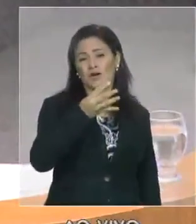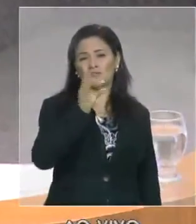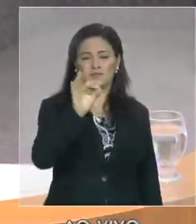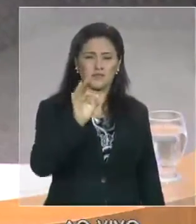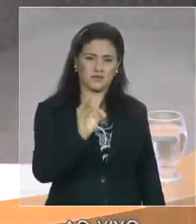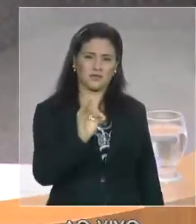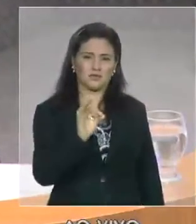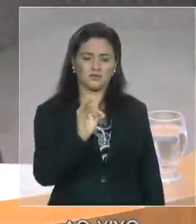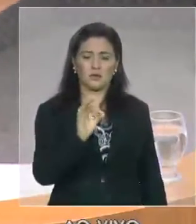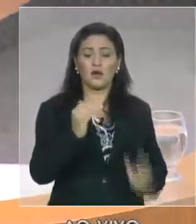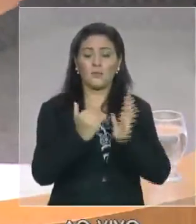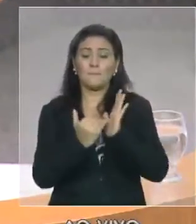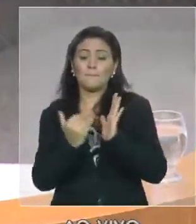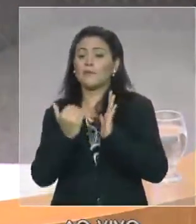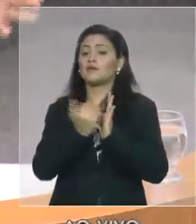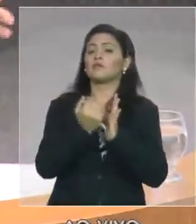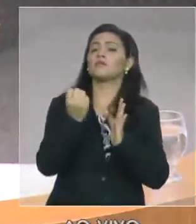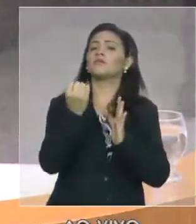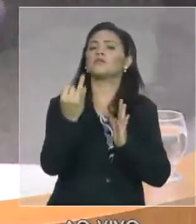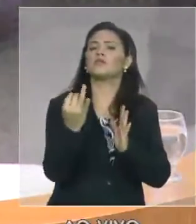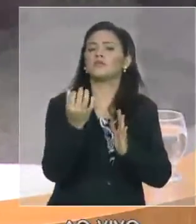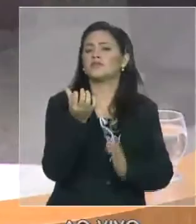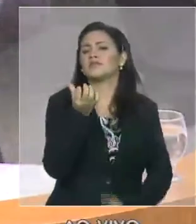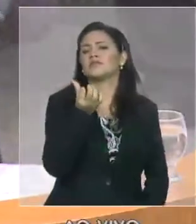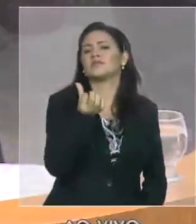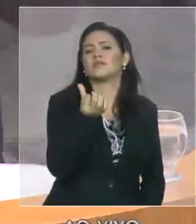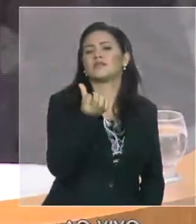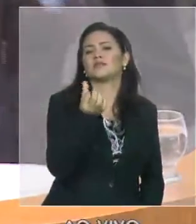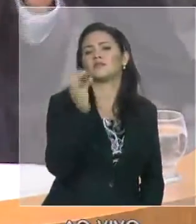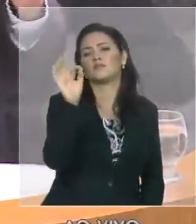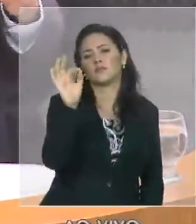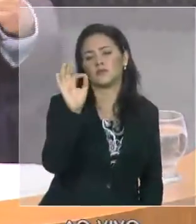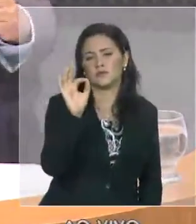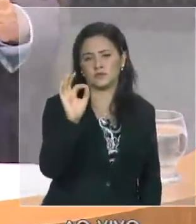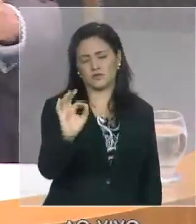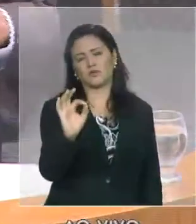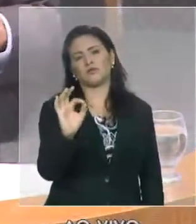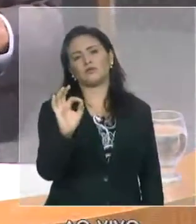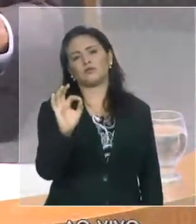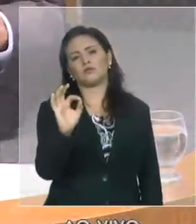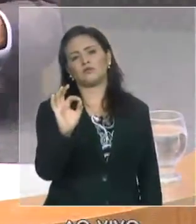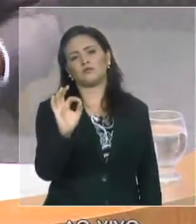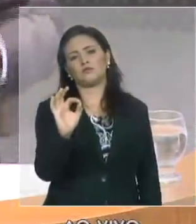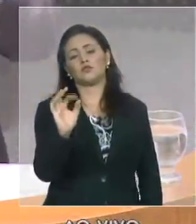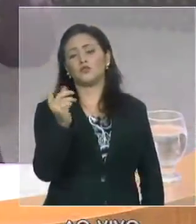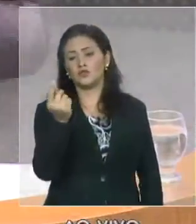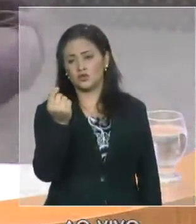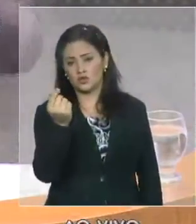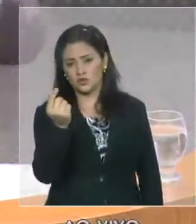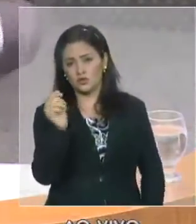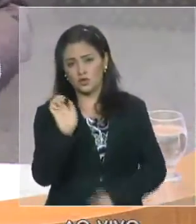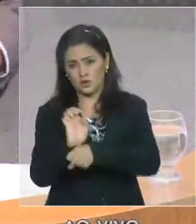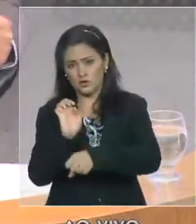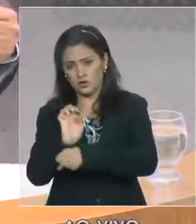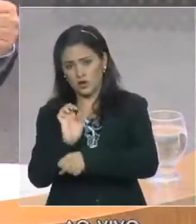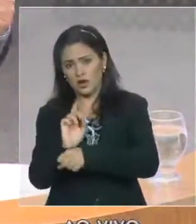na participação dos servidores públicos nas despesas governamentais. De onde vem,